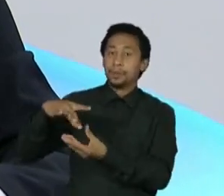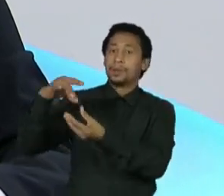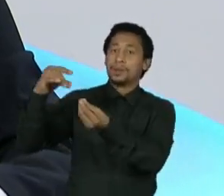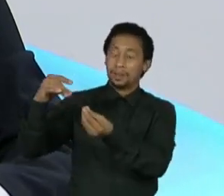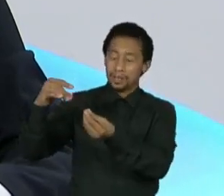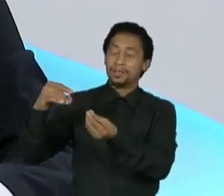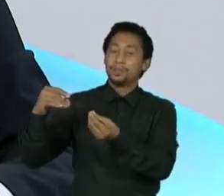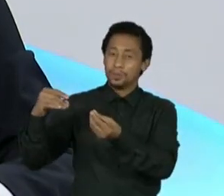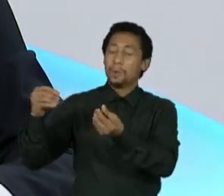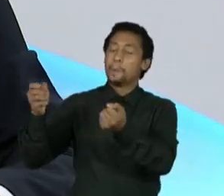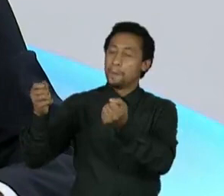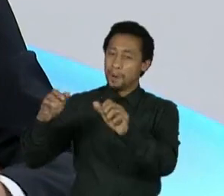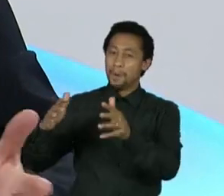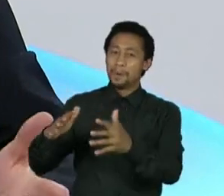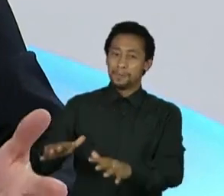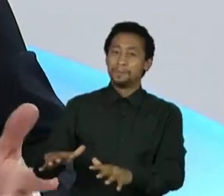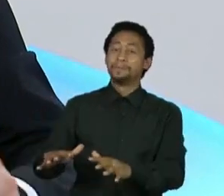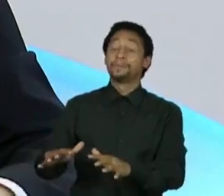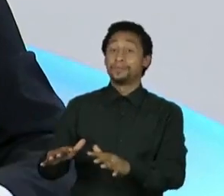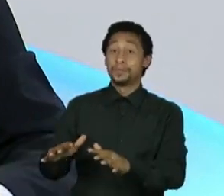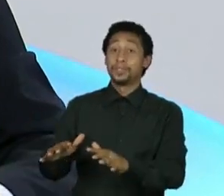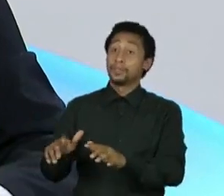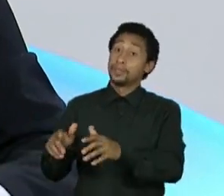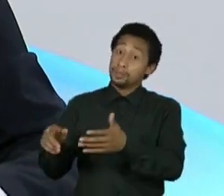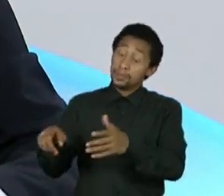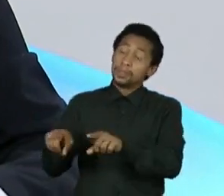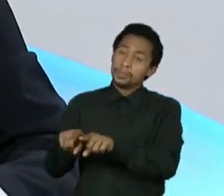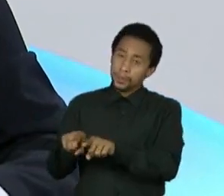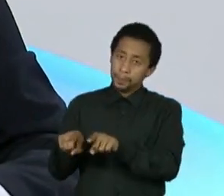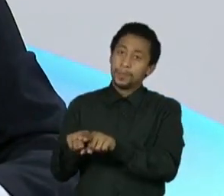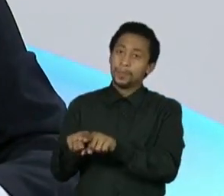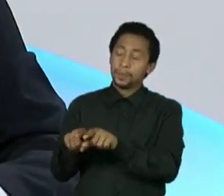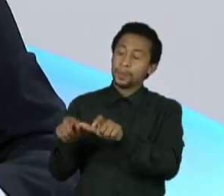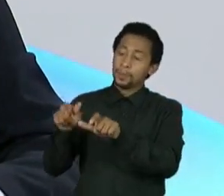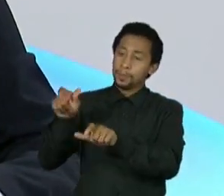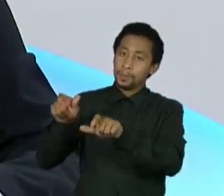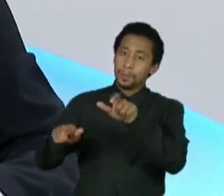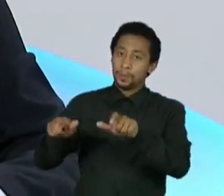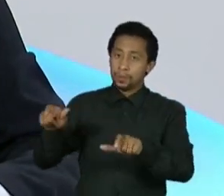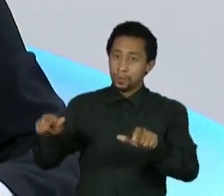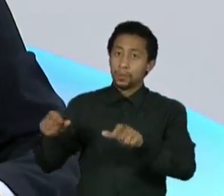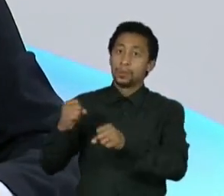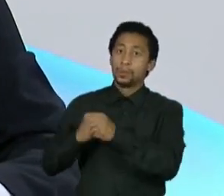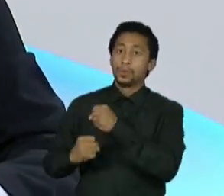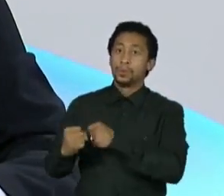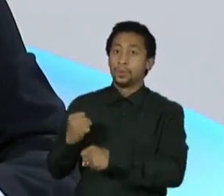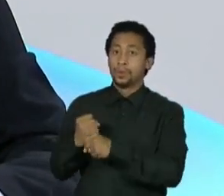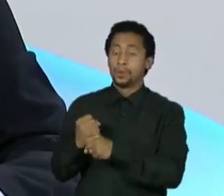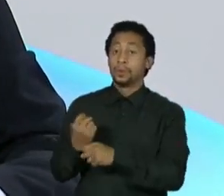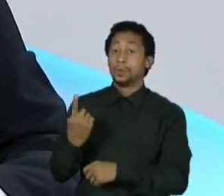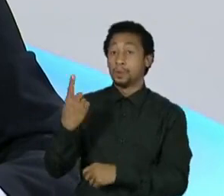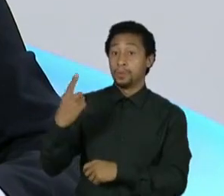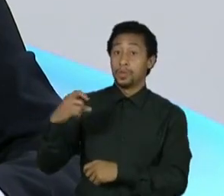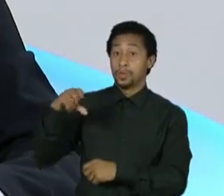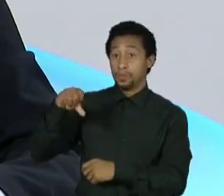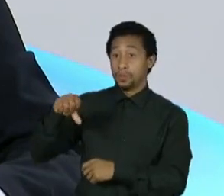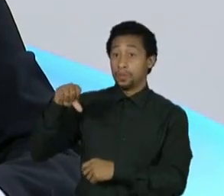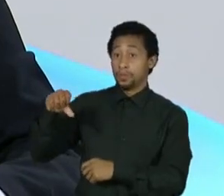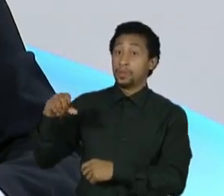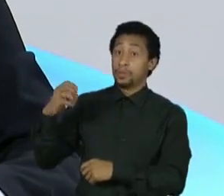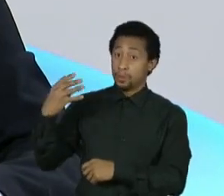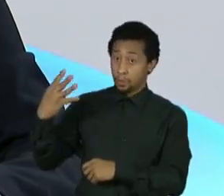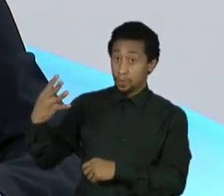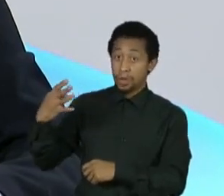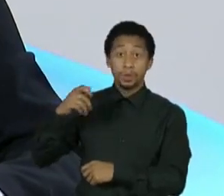e daqueles que garantiram em 1994, quando a